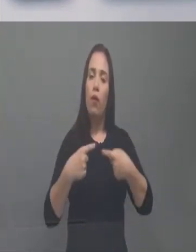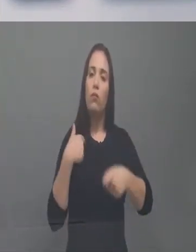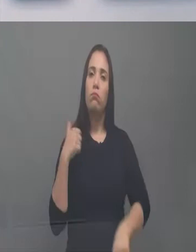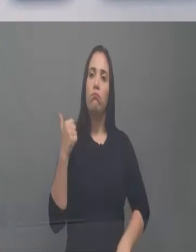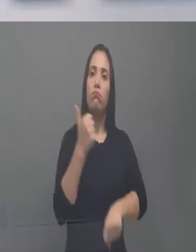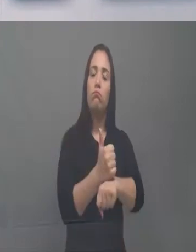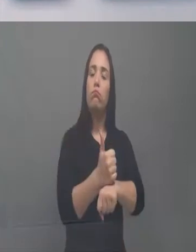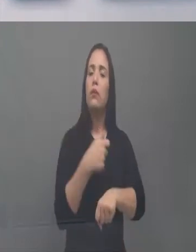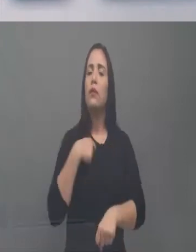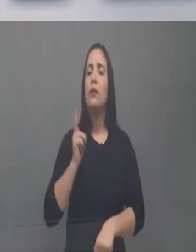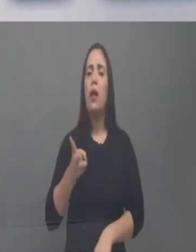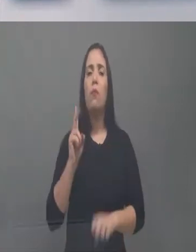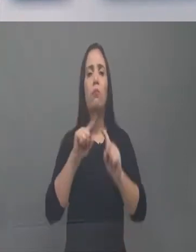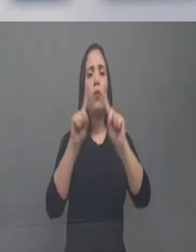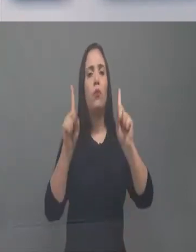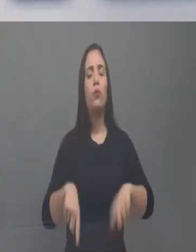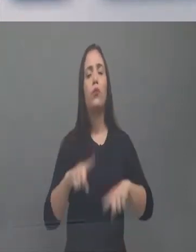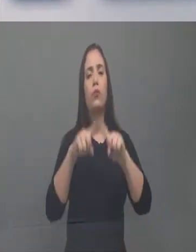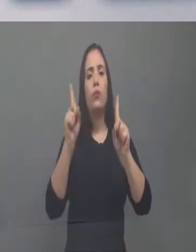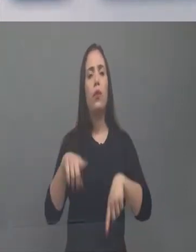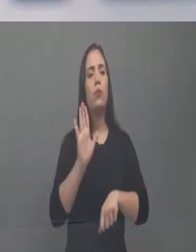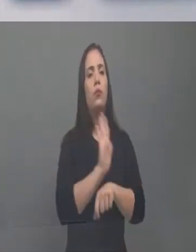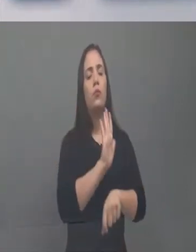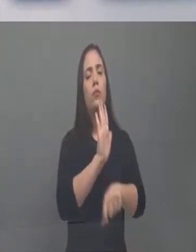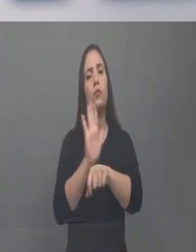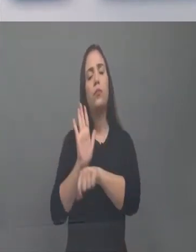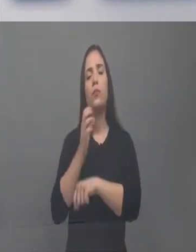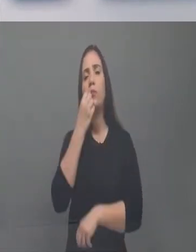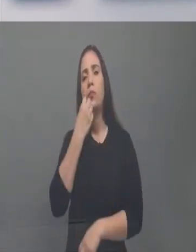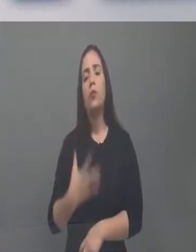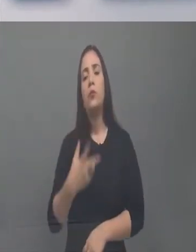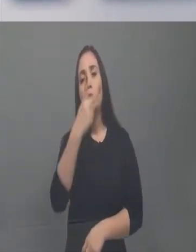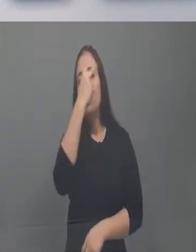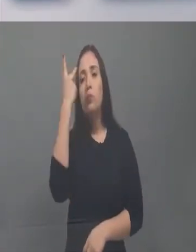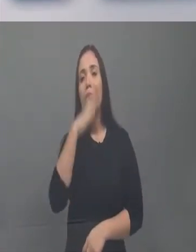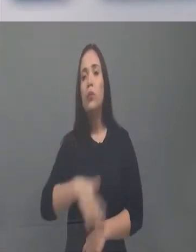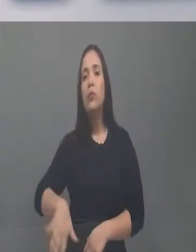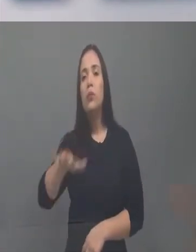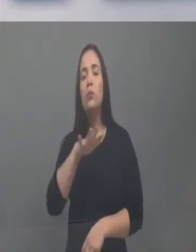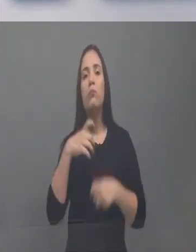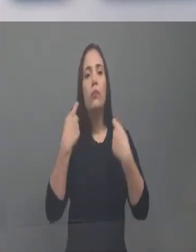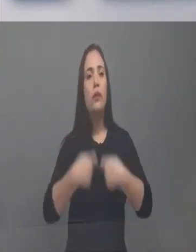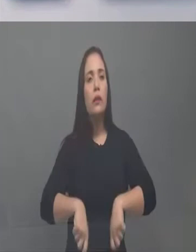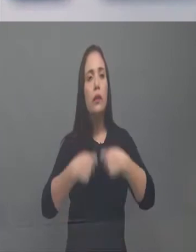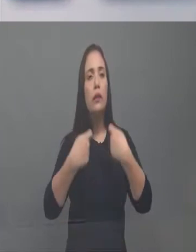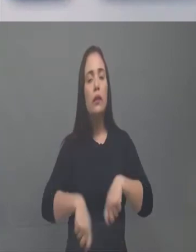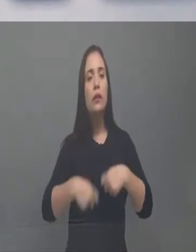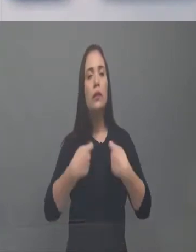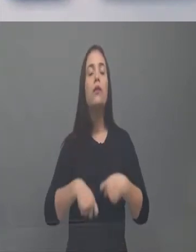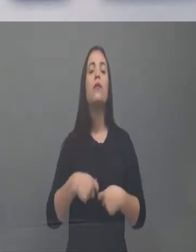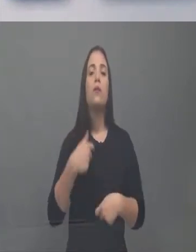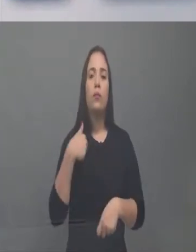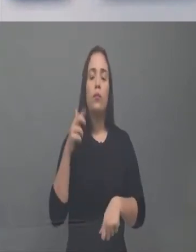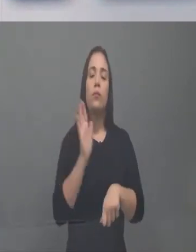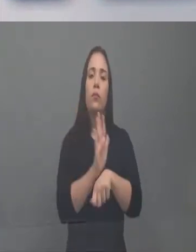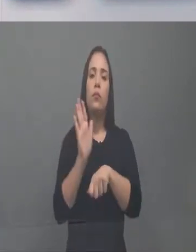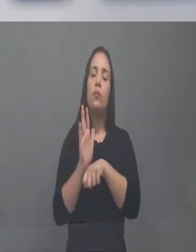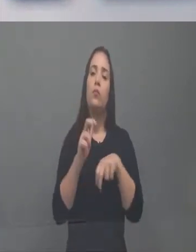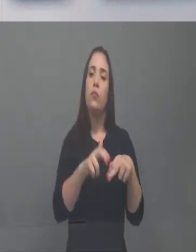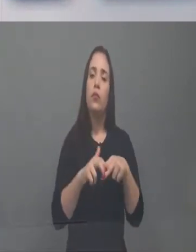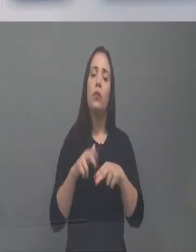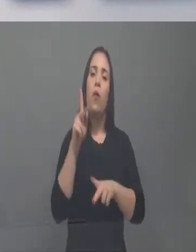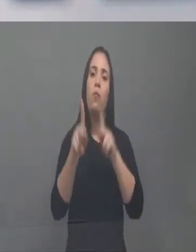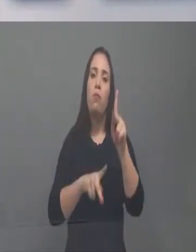sempre fazer o bem e ajudar aqueles mais carentes. E aí, é uma gratidão muito grande receber do povo de